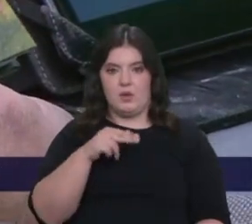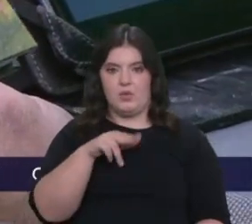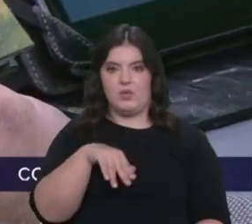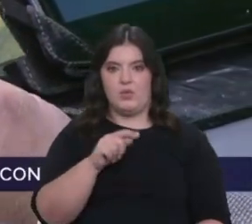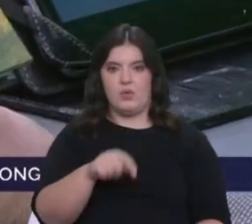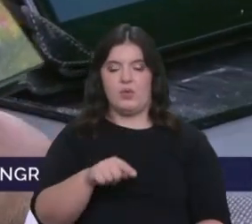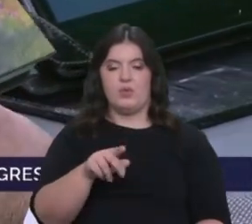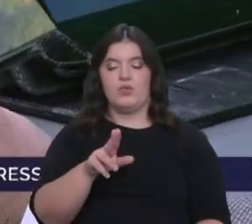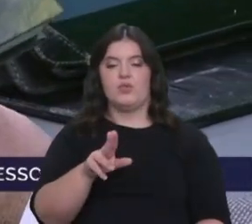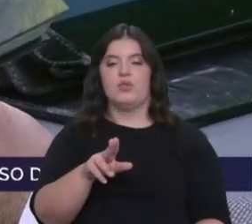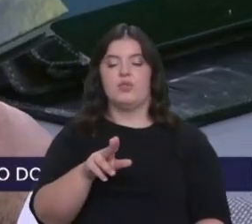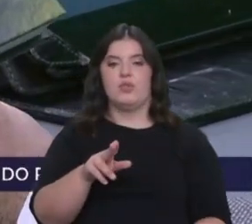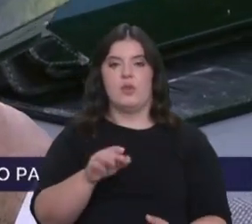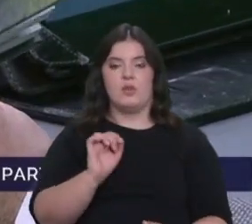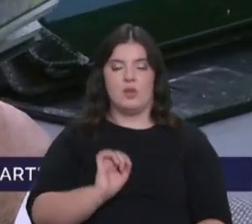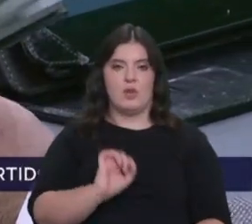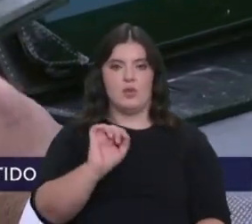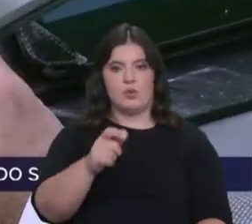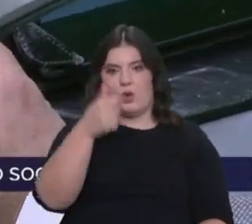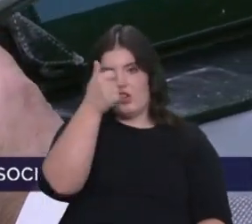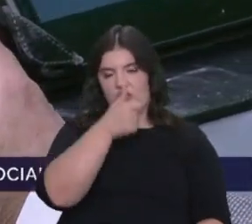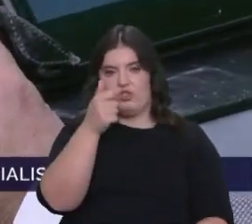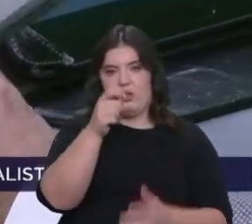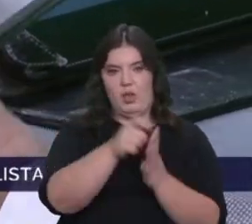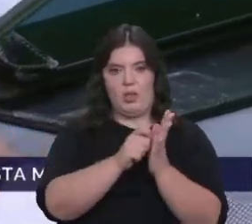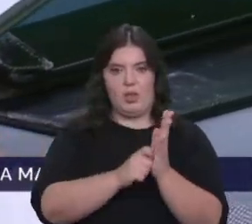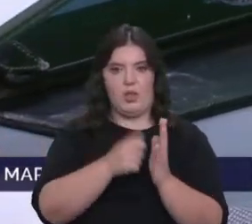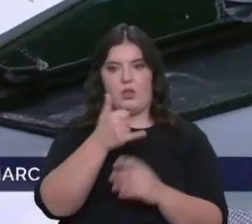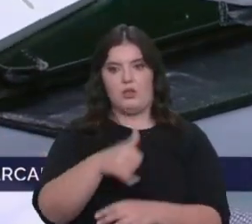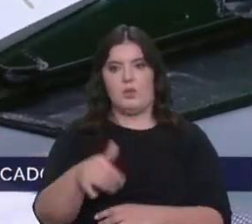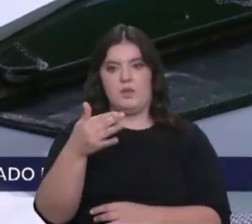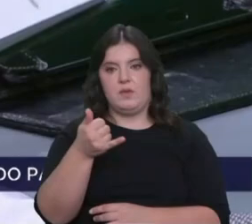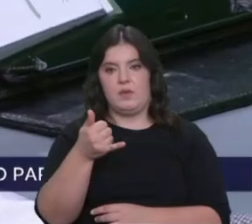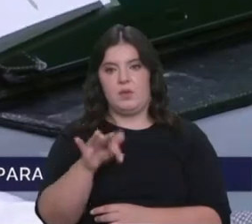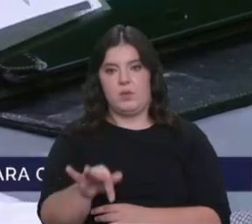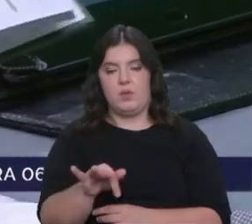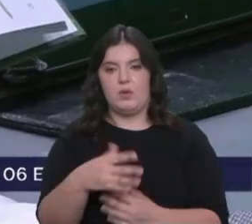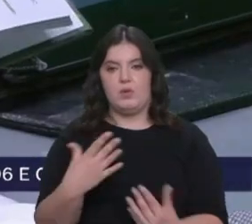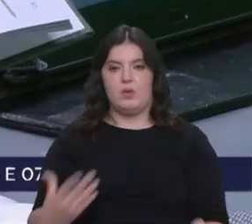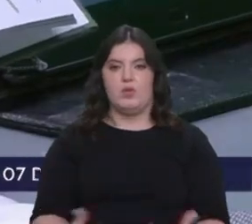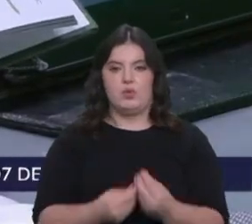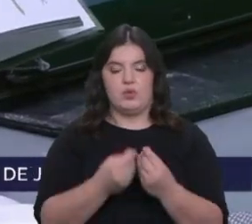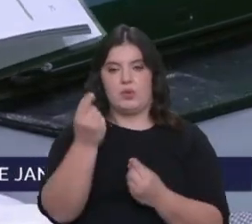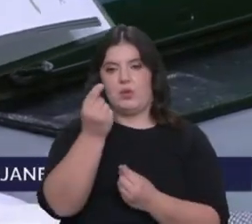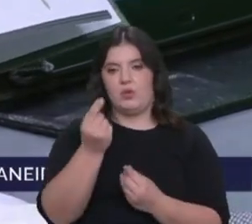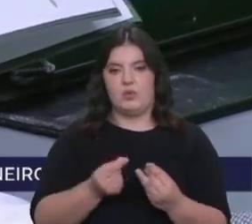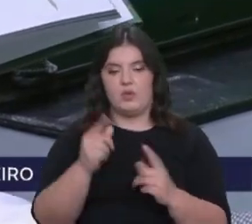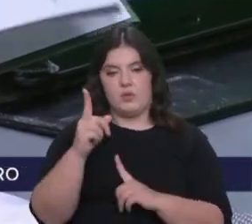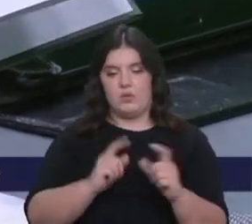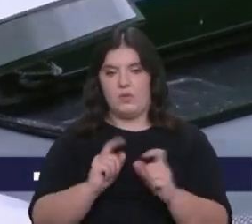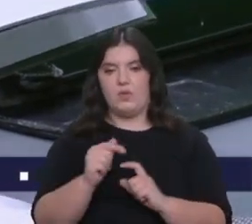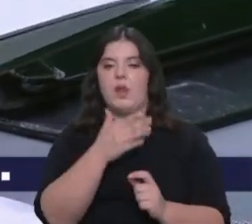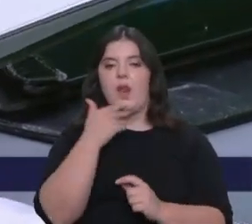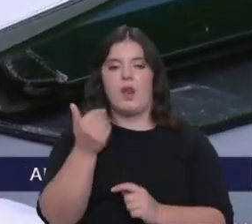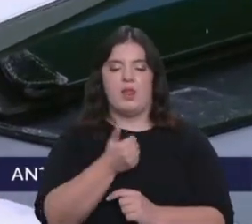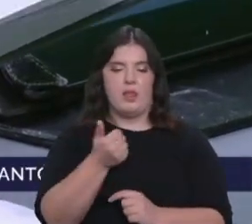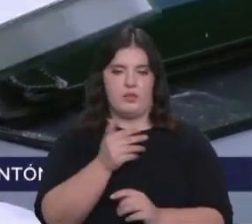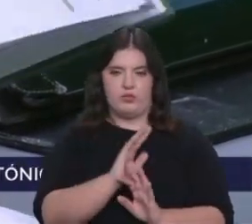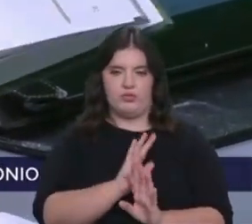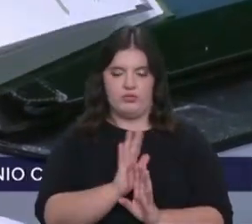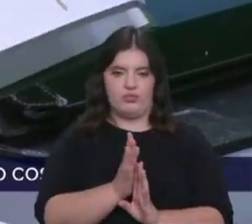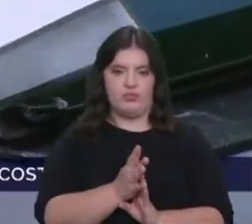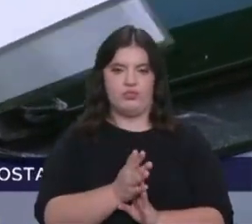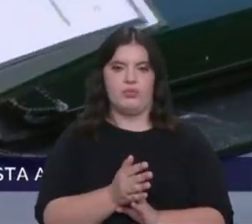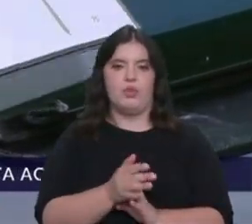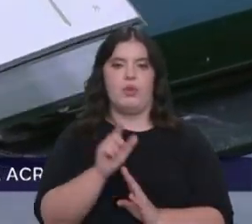Editores, a sua agenda de 2024, que junta ilustrações e fotografias lindíssimas, em que